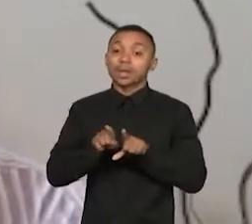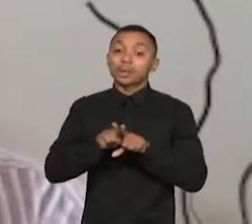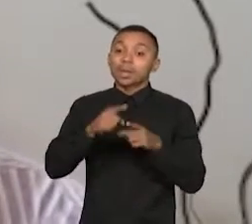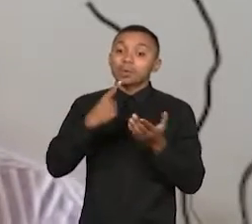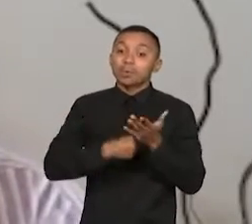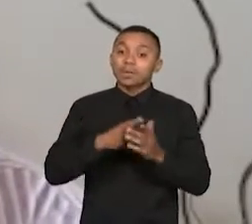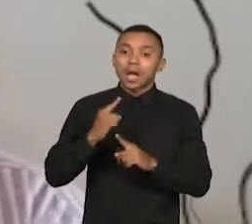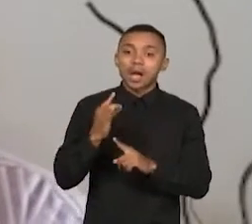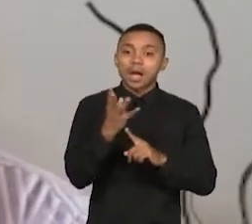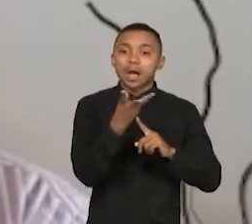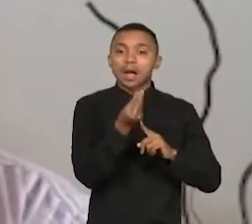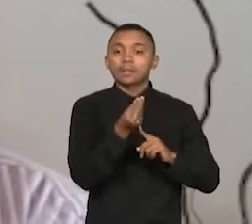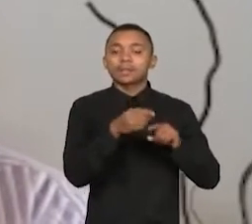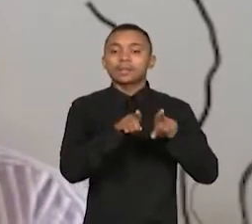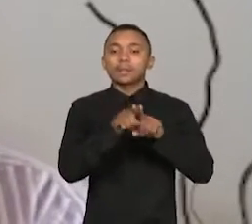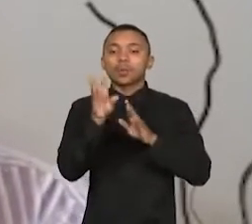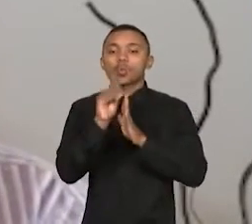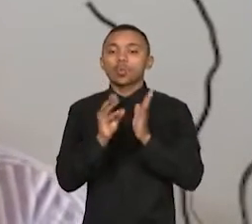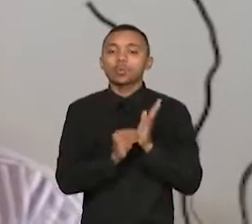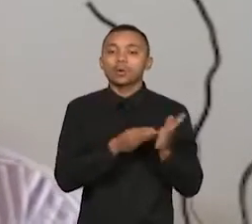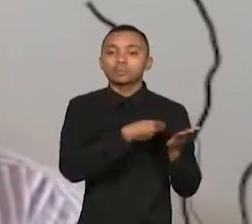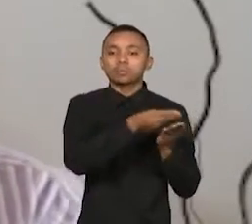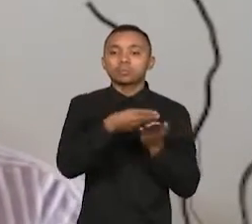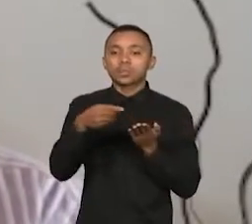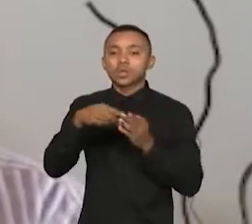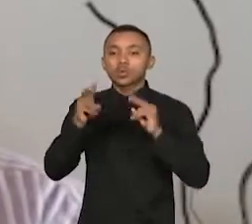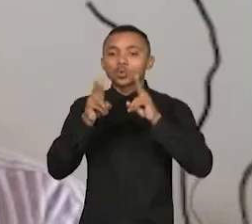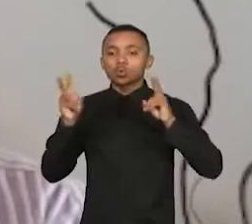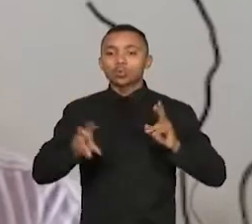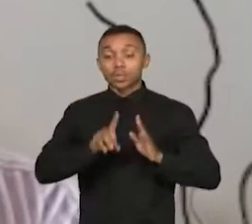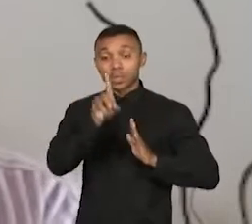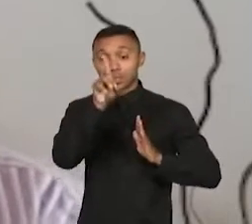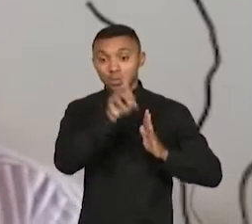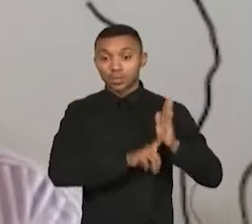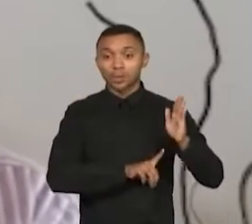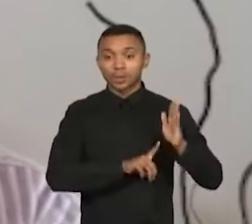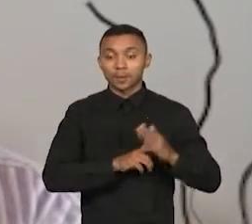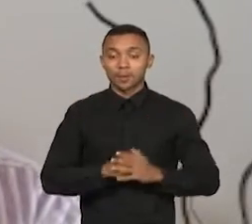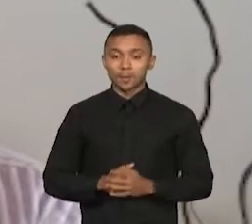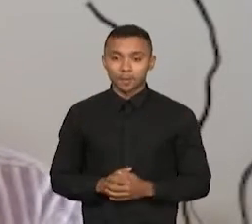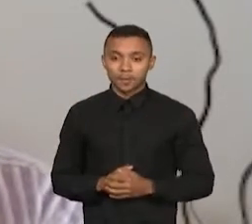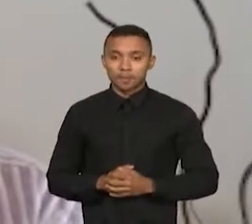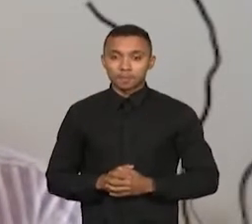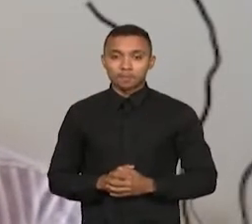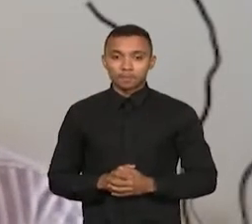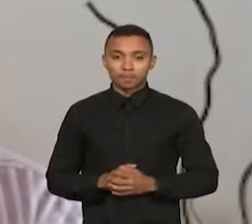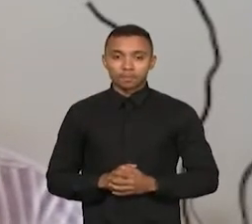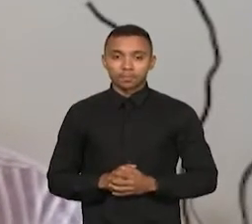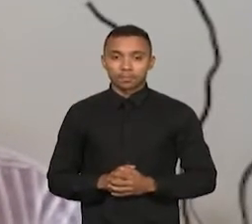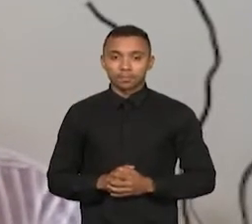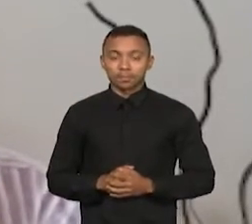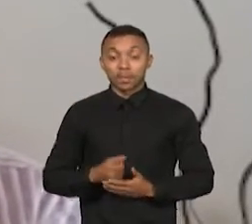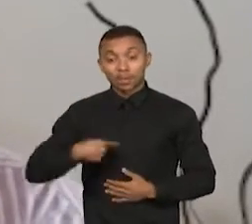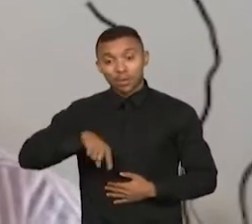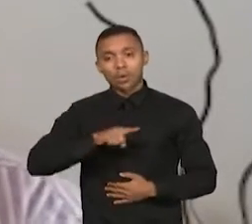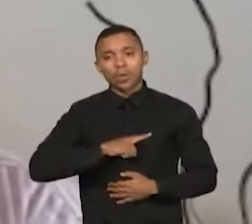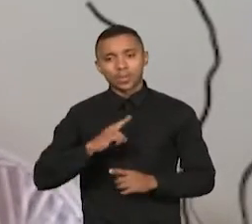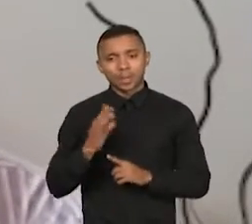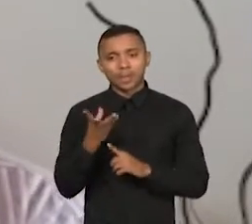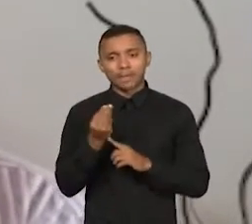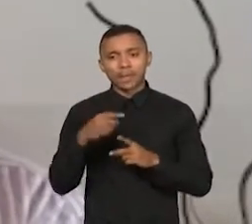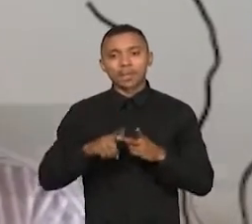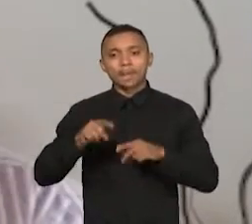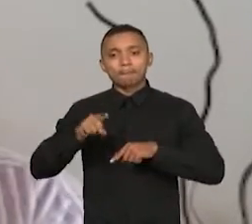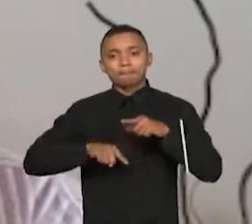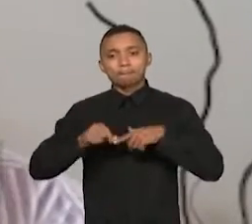divulgados materiais sobre os direitos e deveres relacionados a essa atividade laboral. Teremos eventos materiais